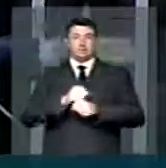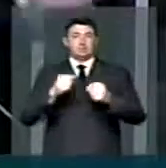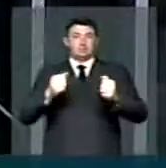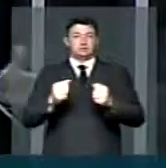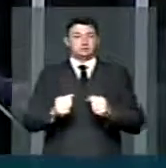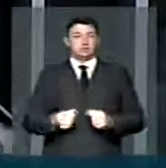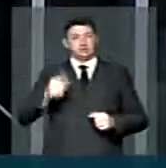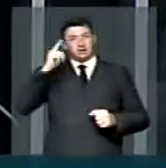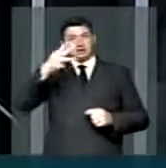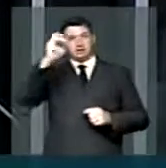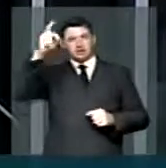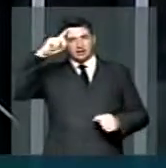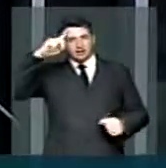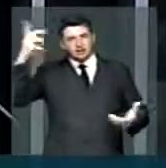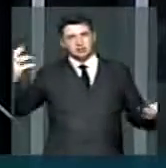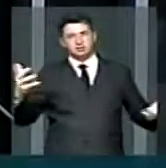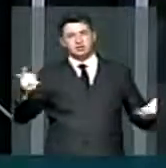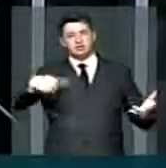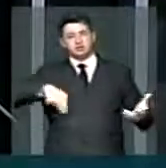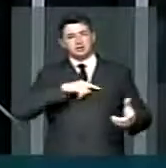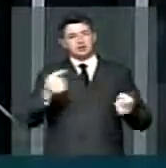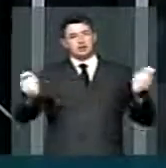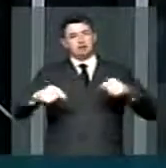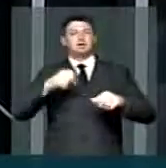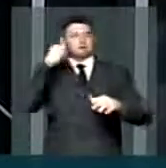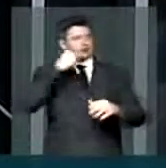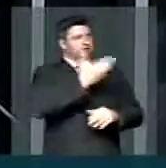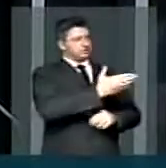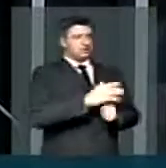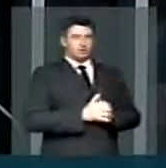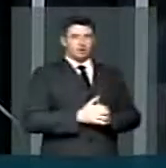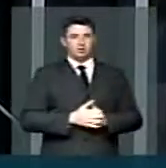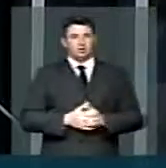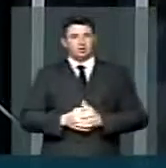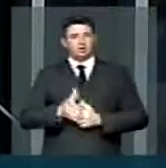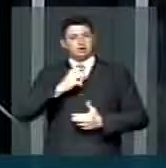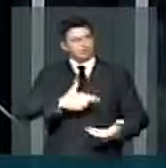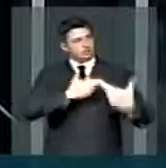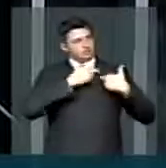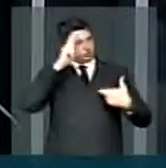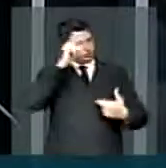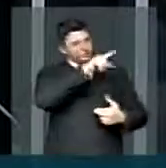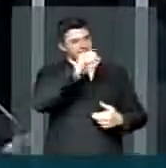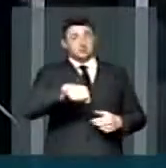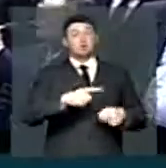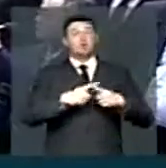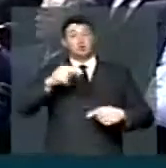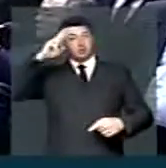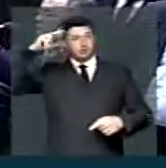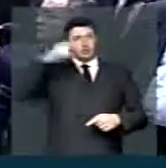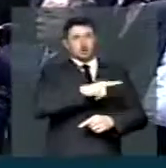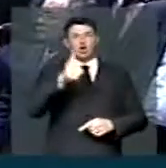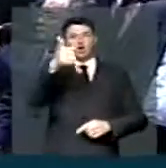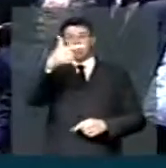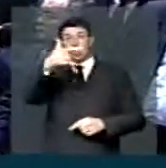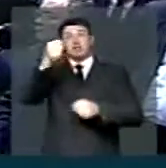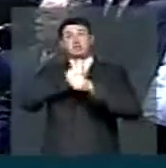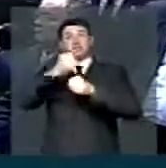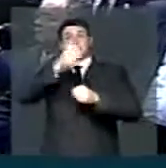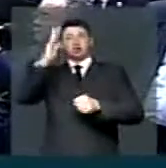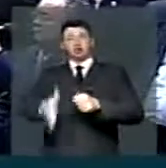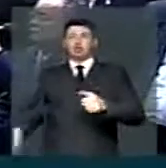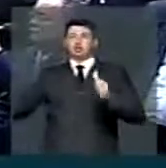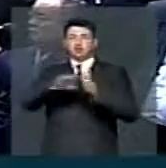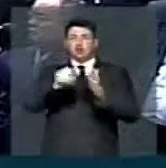determina que são 30 dias que nós possamos senador tem toda prerrogativa o senhor porque foi o senhor que há 12 anos trouxe para essa